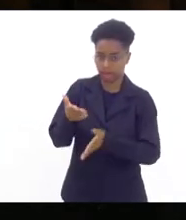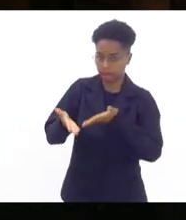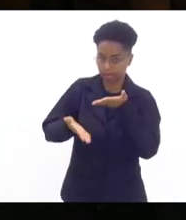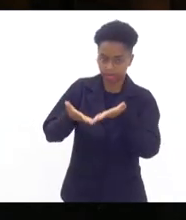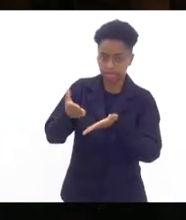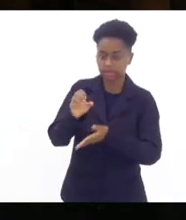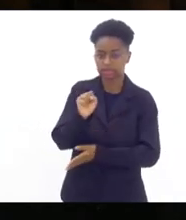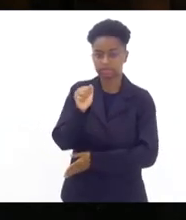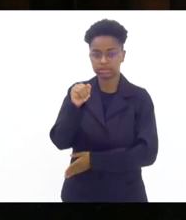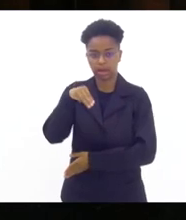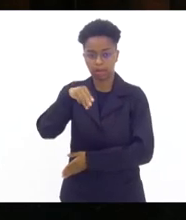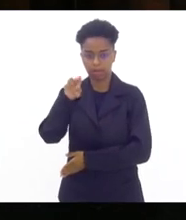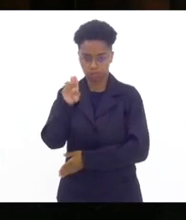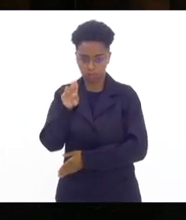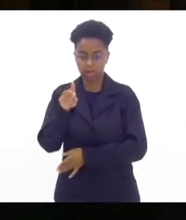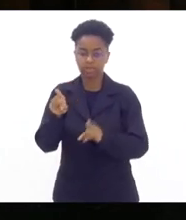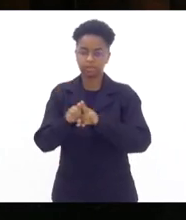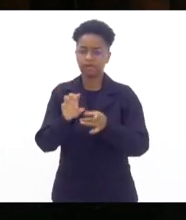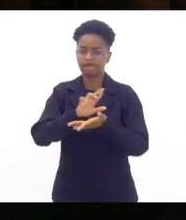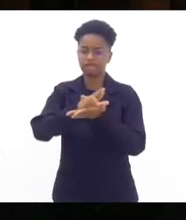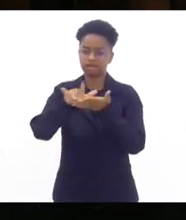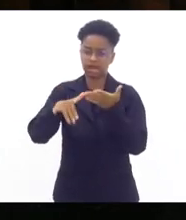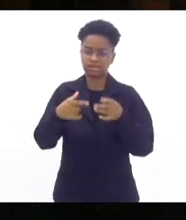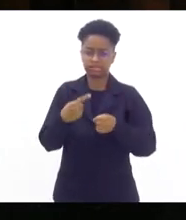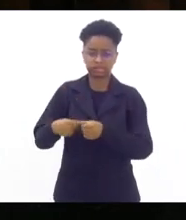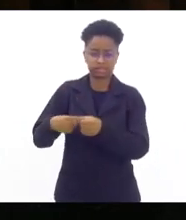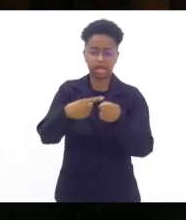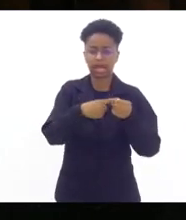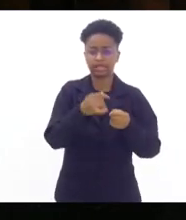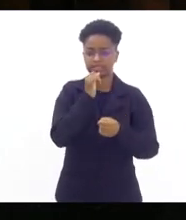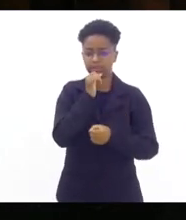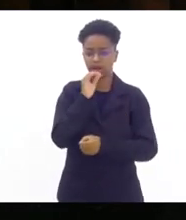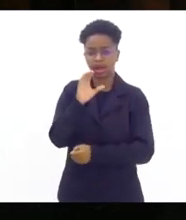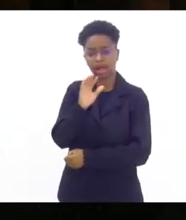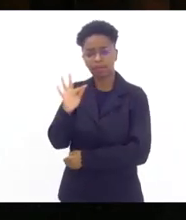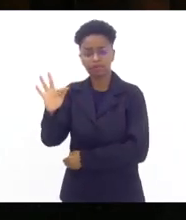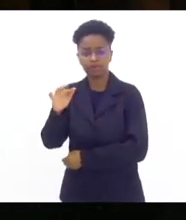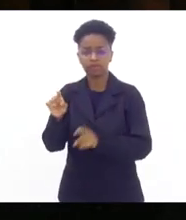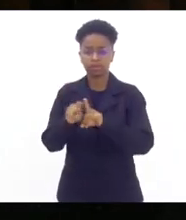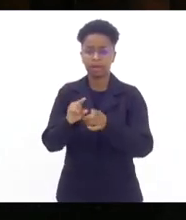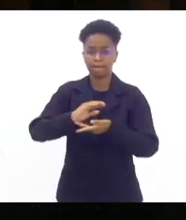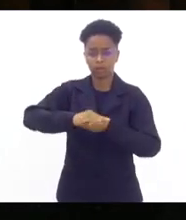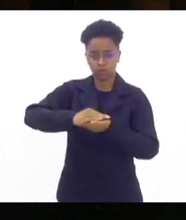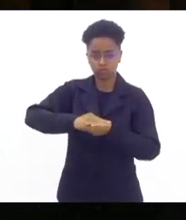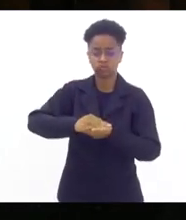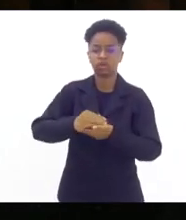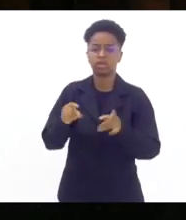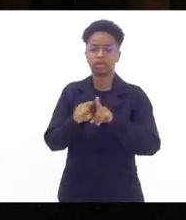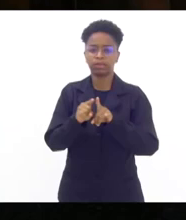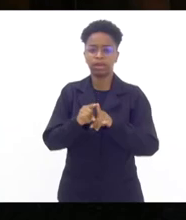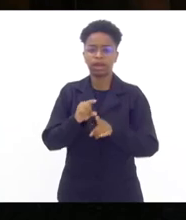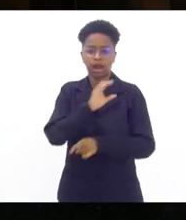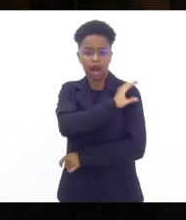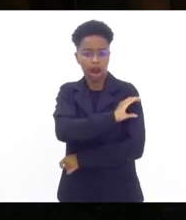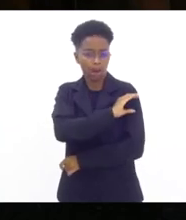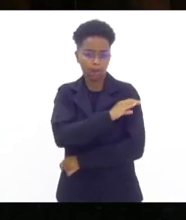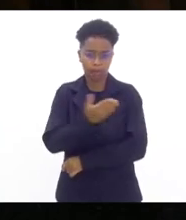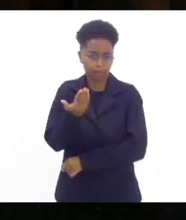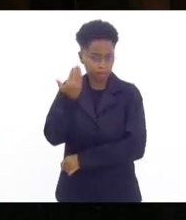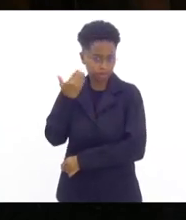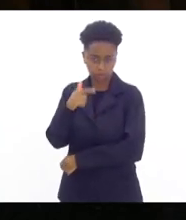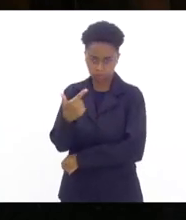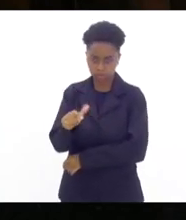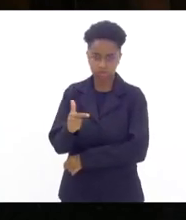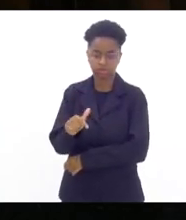SAMU implantado vários municípios da região dos lagos como Cabo Frio e Búzios Campos não tinha até pouco tempo atrás